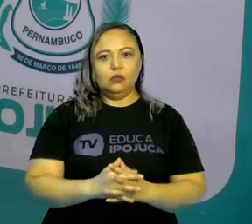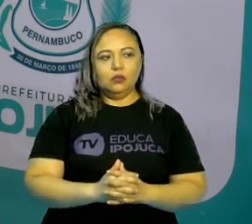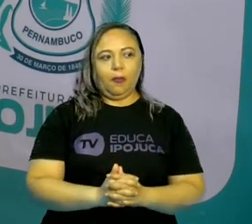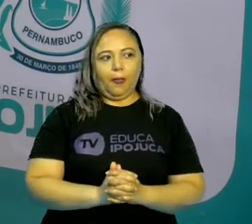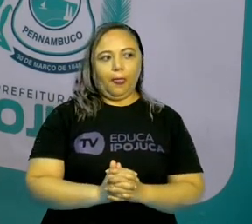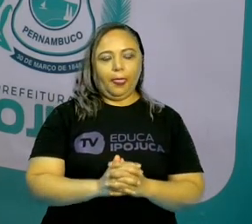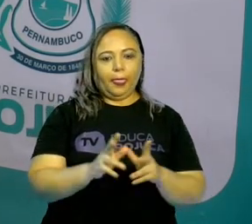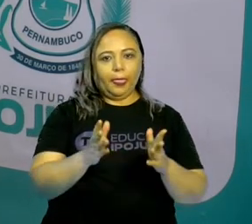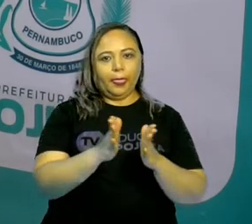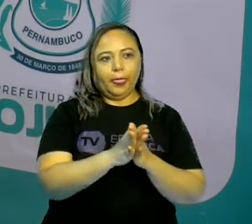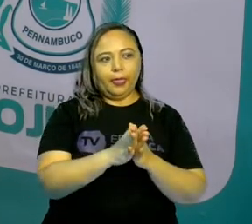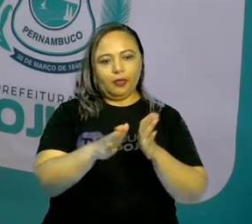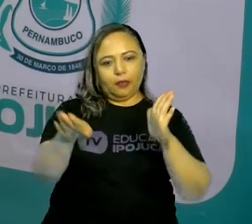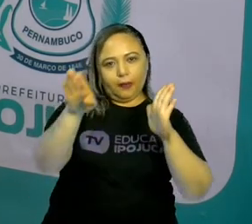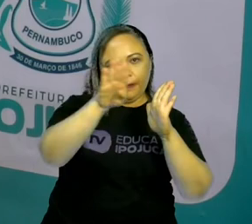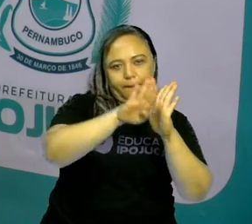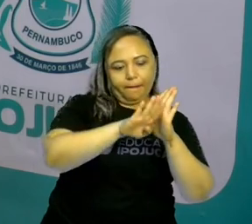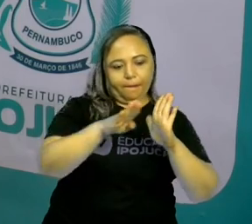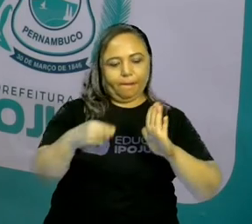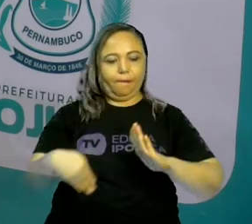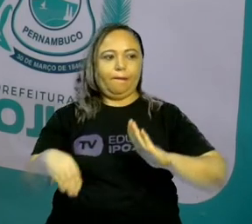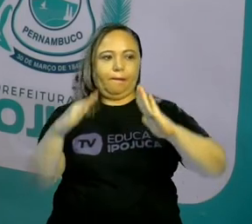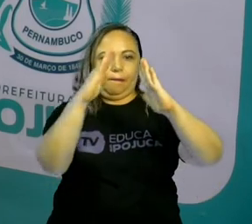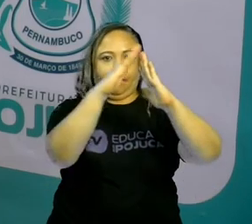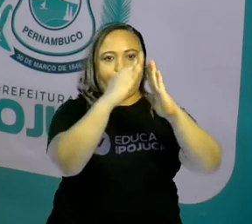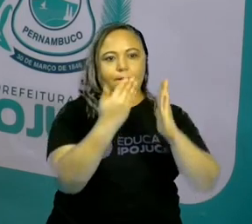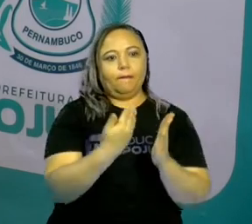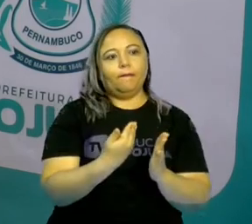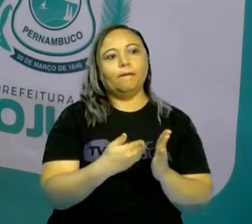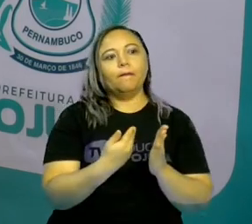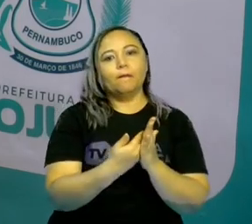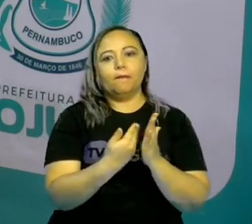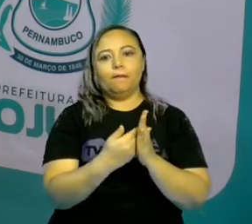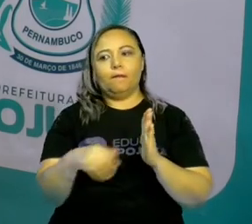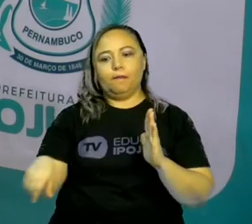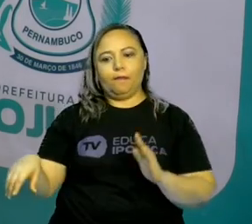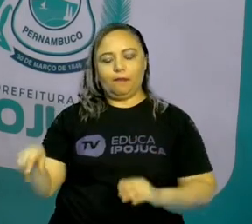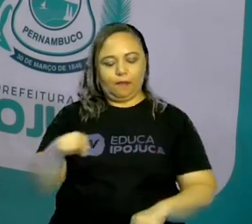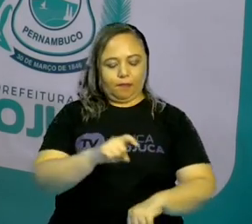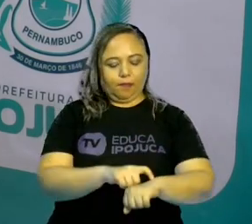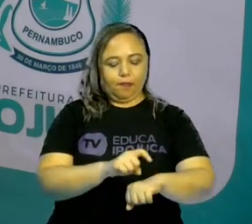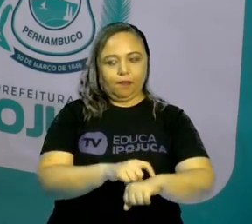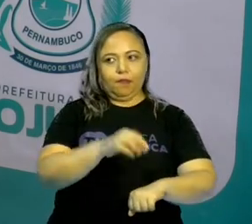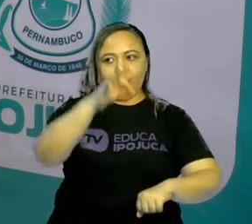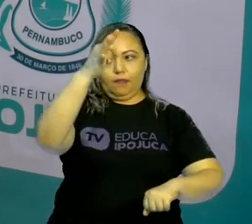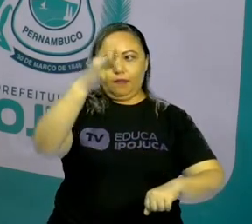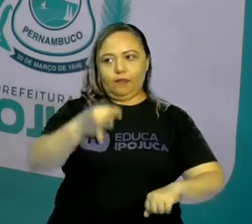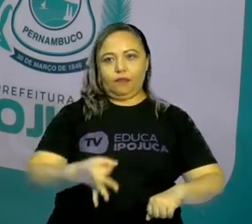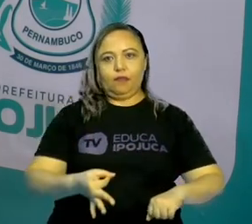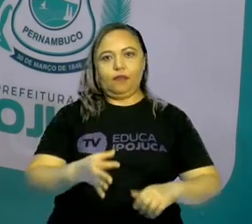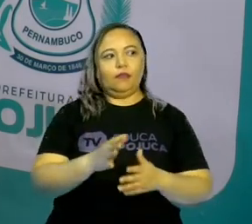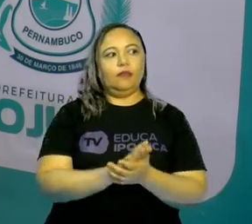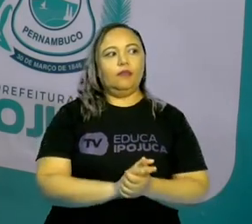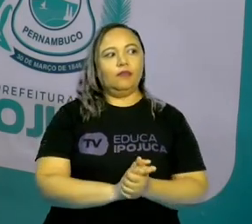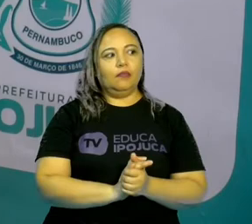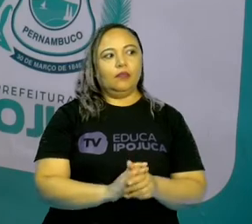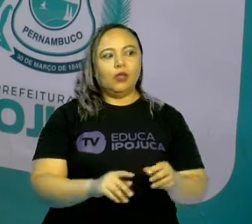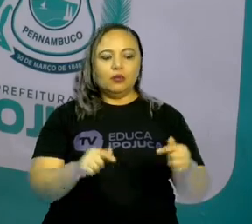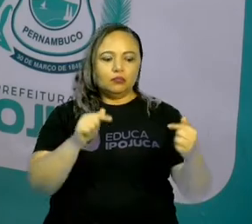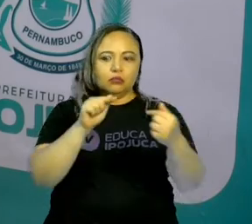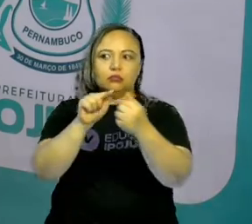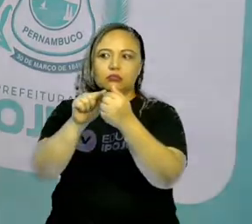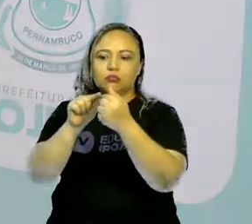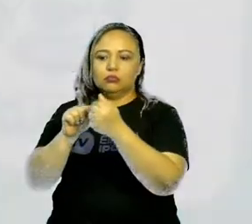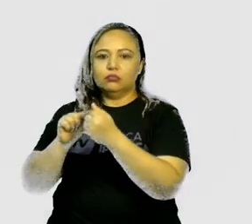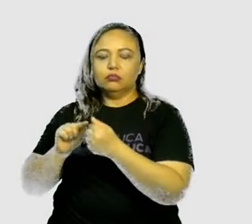tempo certinho, chegar na hora certa na escola? Tudo isso é importante. Então, quero que você relacione as